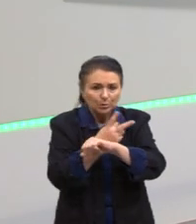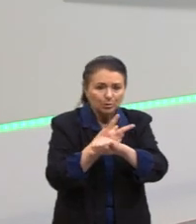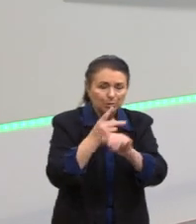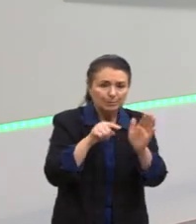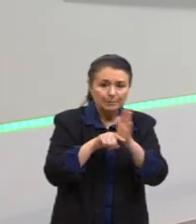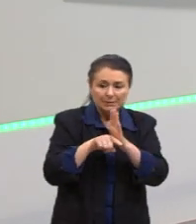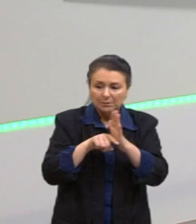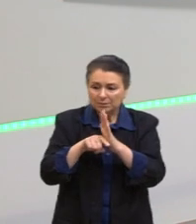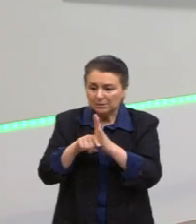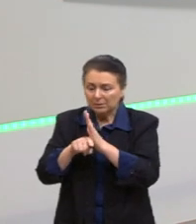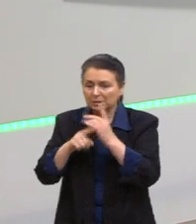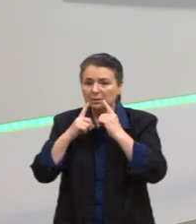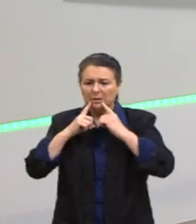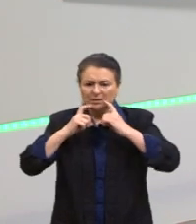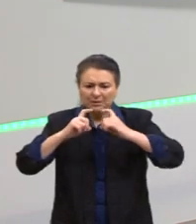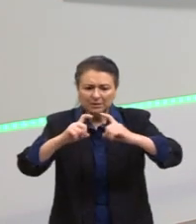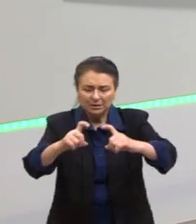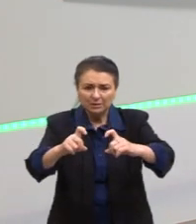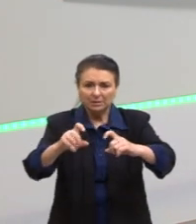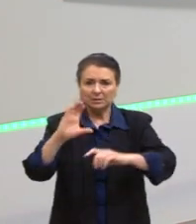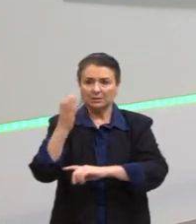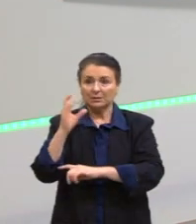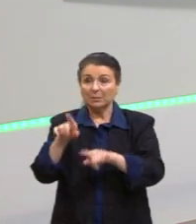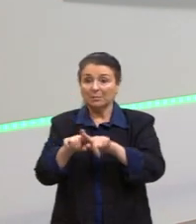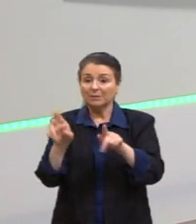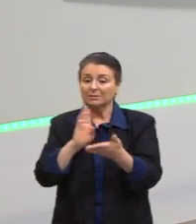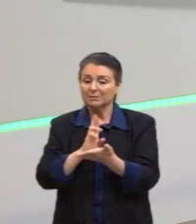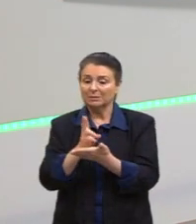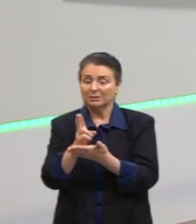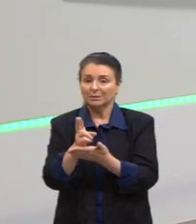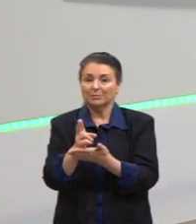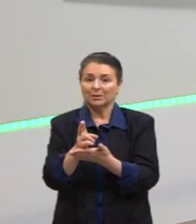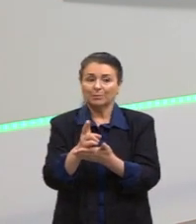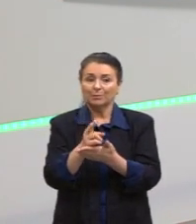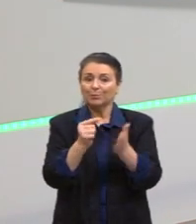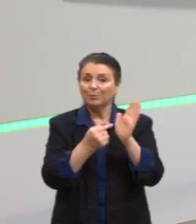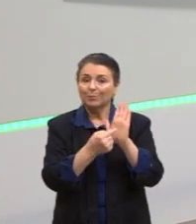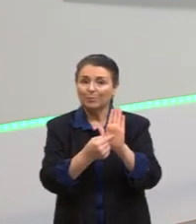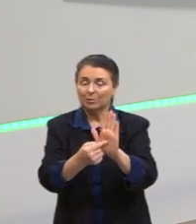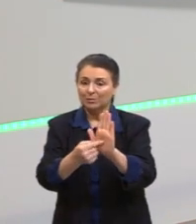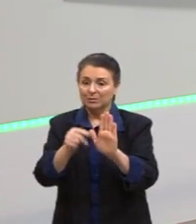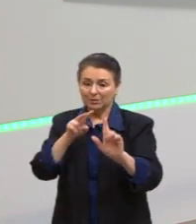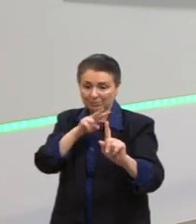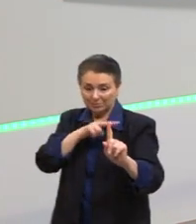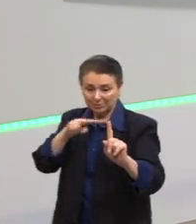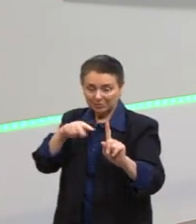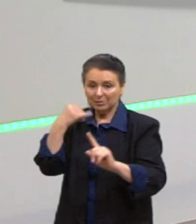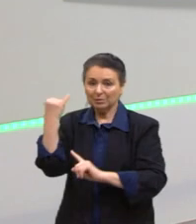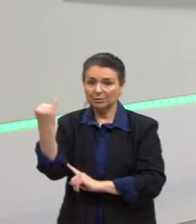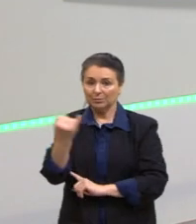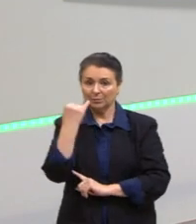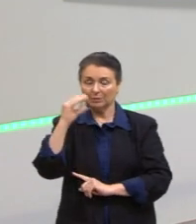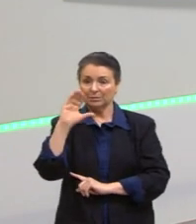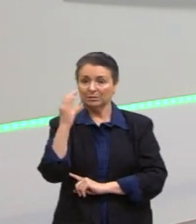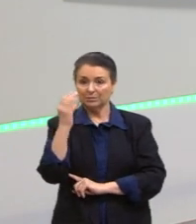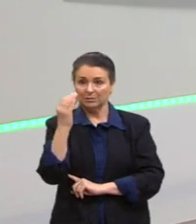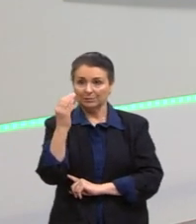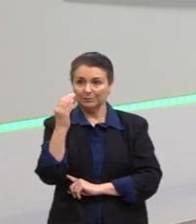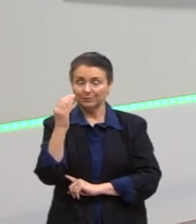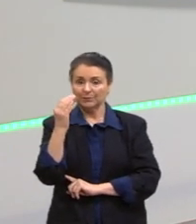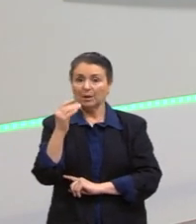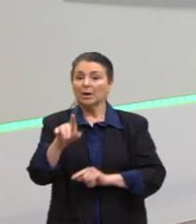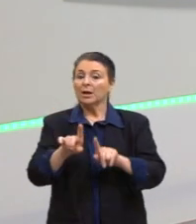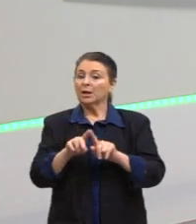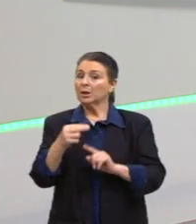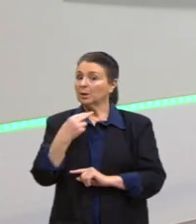enfim, as críticas da ciência, mas sempre trazendo a perspectiva da importância da ciência, né. Nós